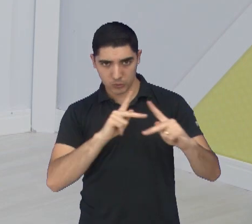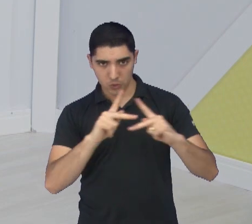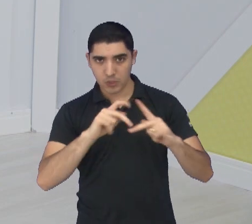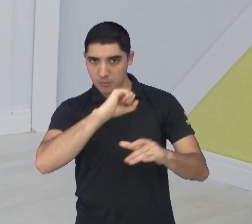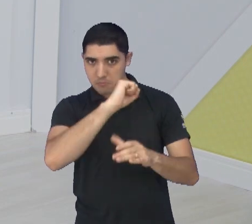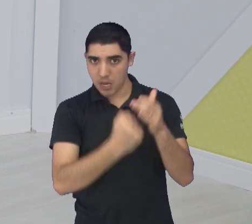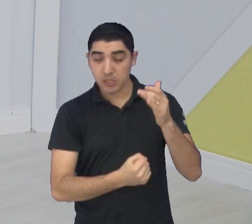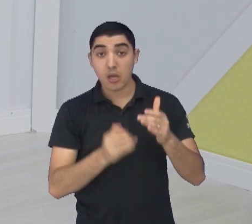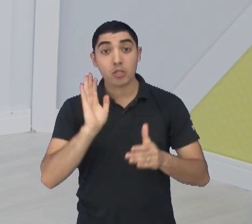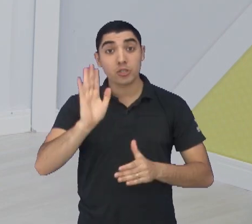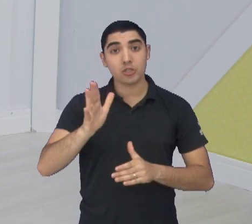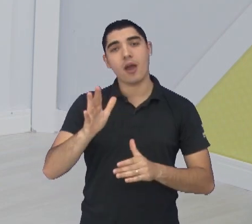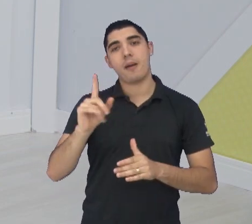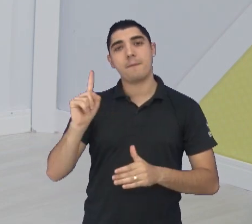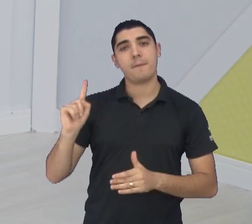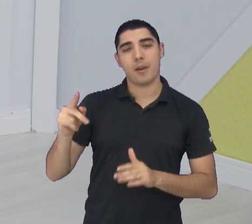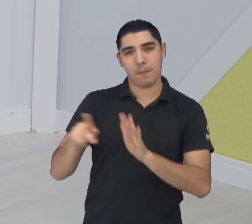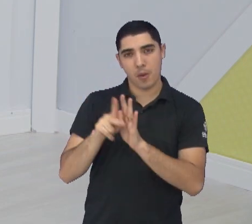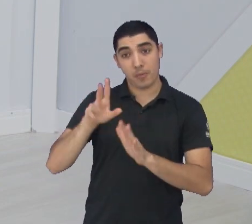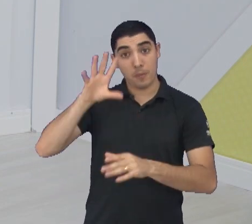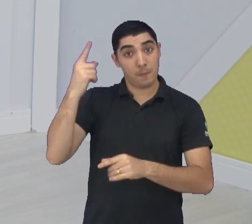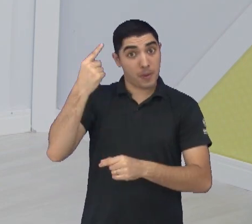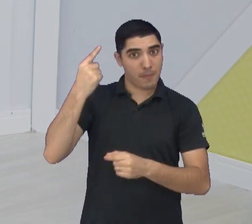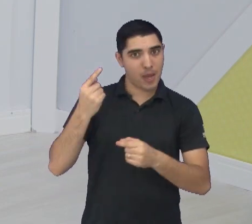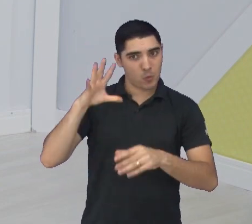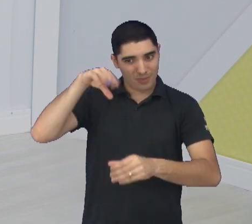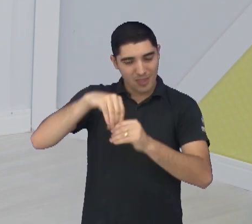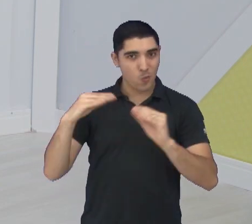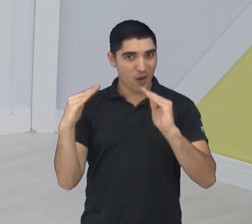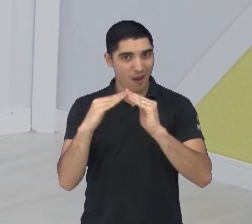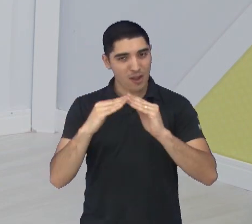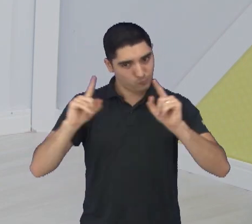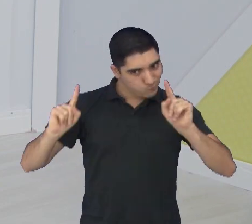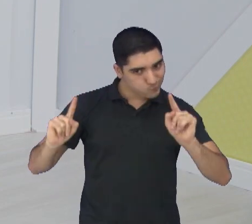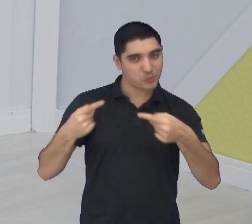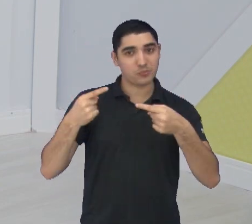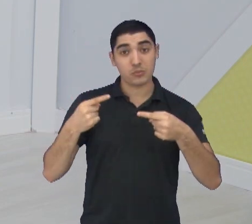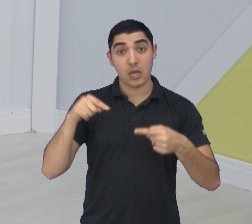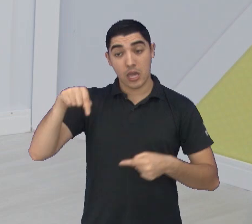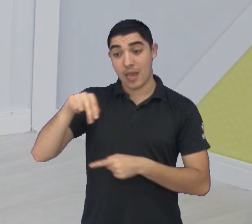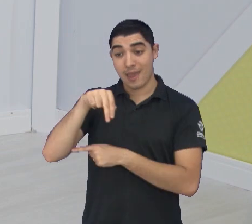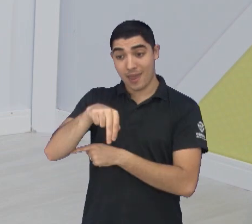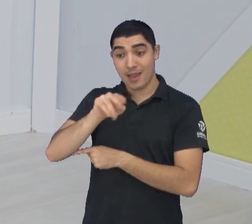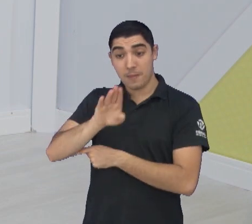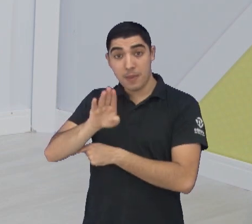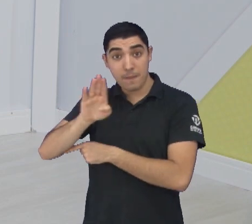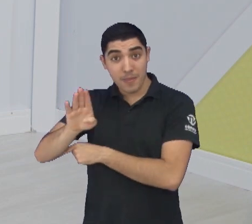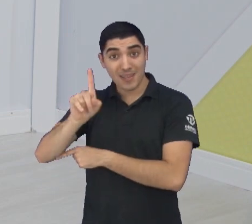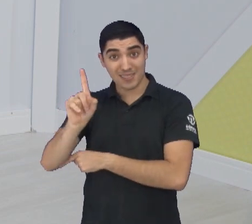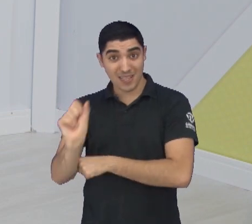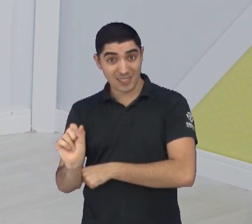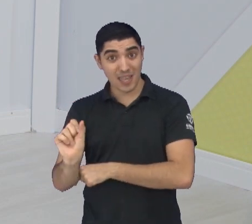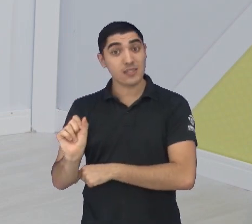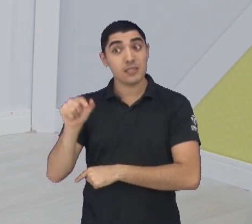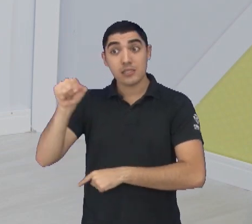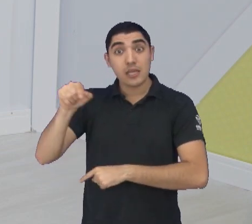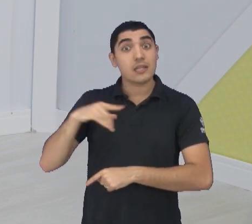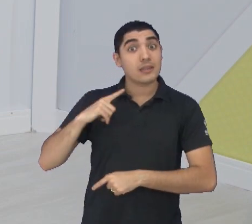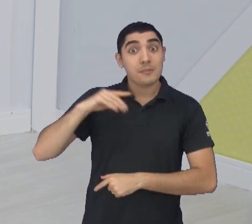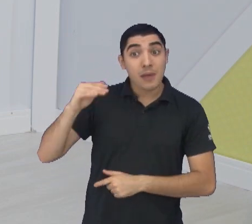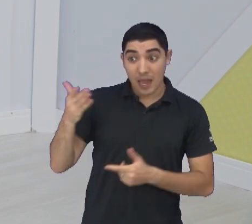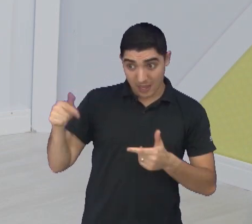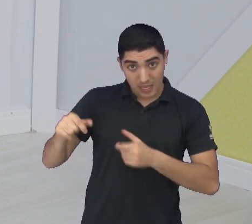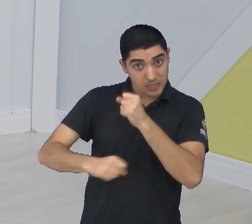estreou jogando em casa pelo NBB 16. Aliás, essa que é a maior edição da história do NBB com 16